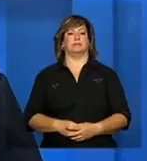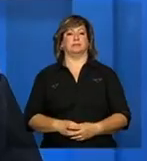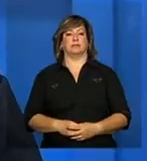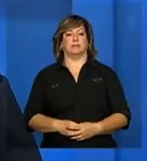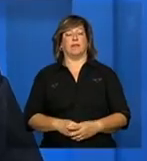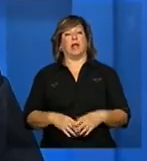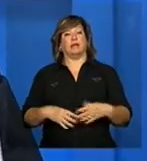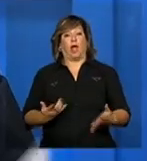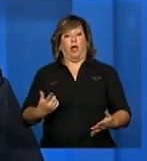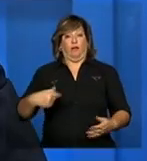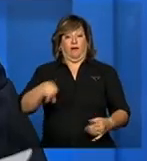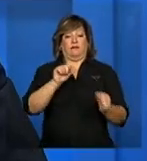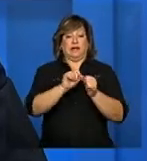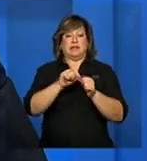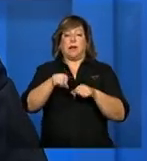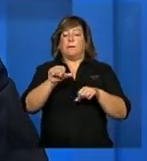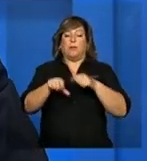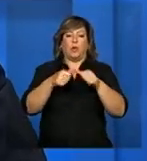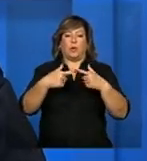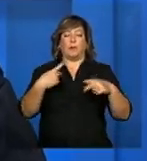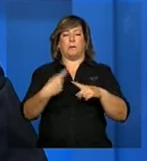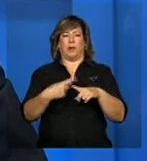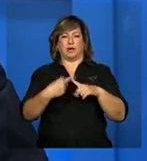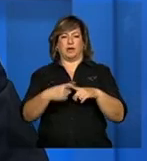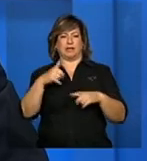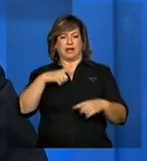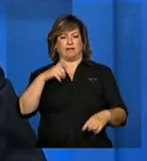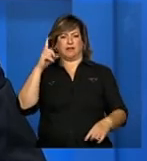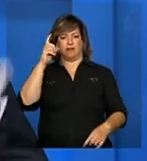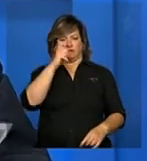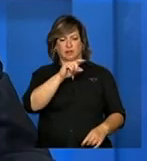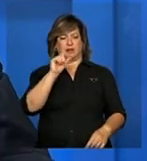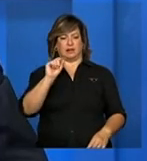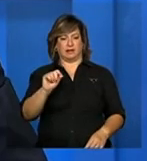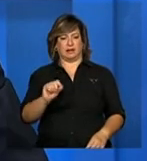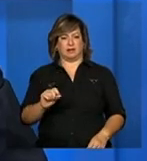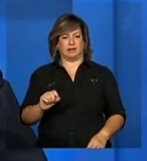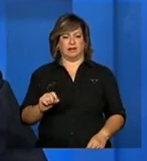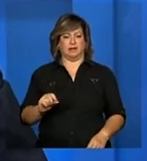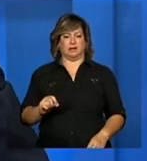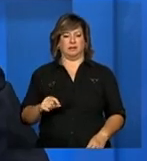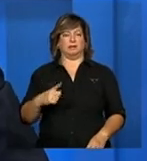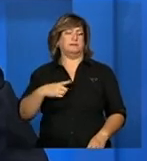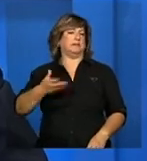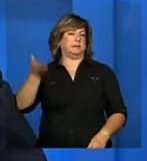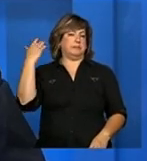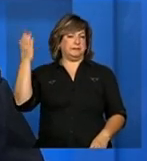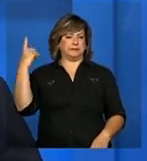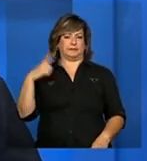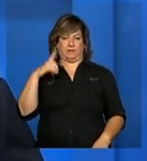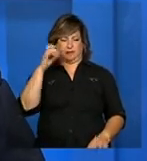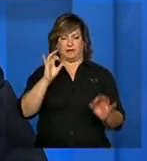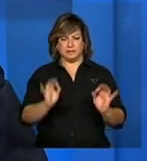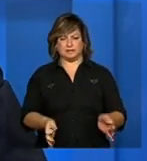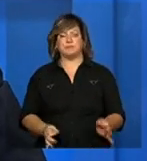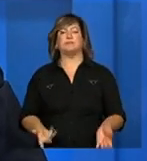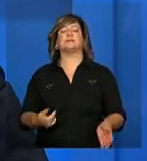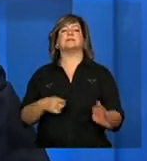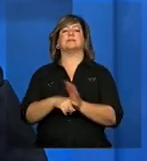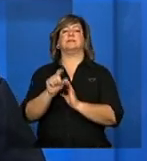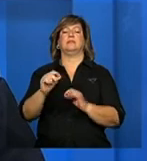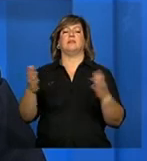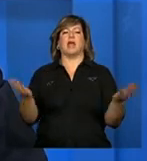essas mudanças em função também de dificuldades que vocês ouviram de anos anteriores. E se agora os